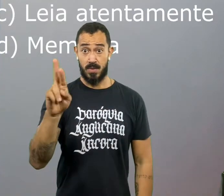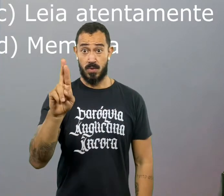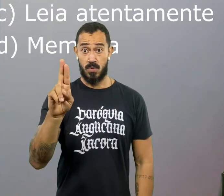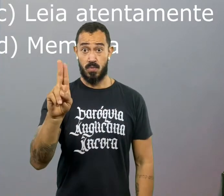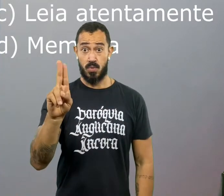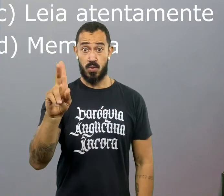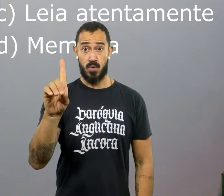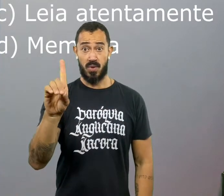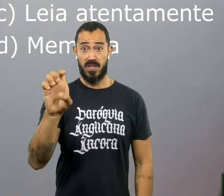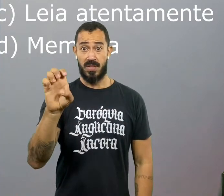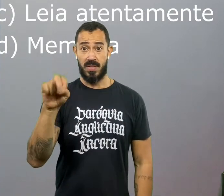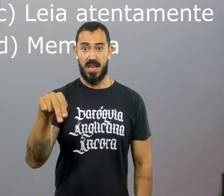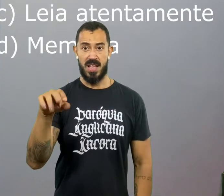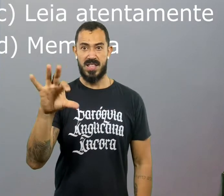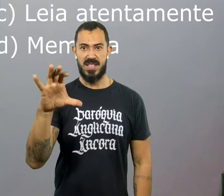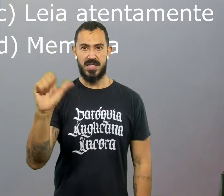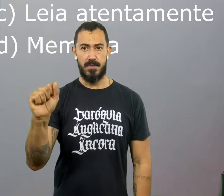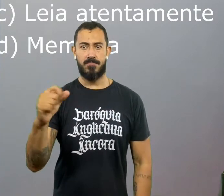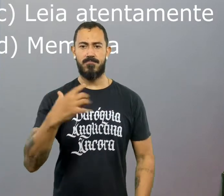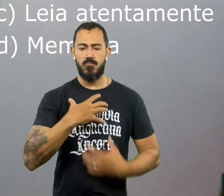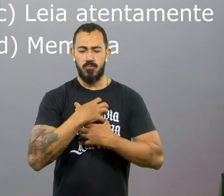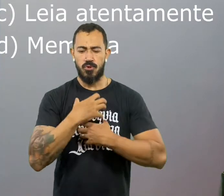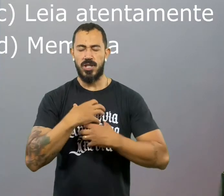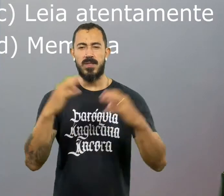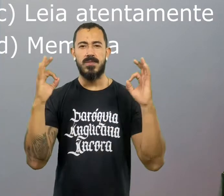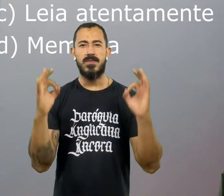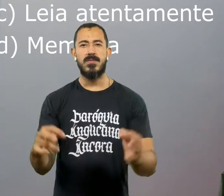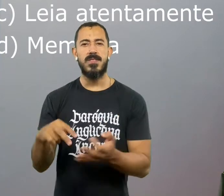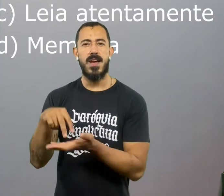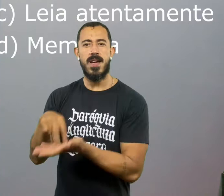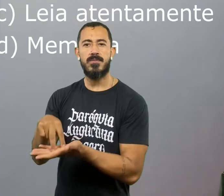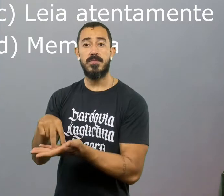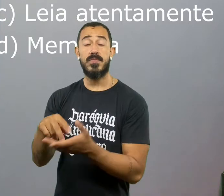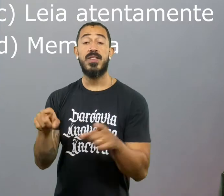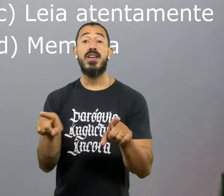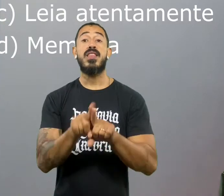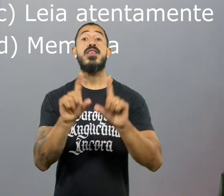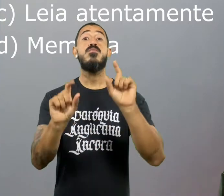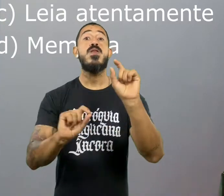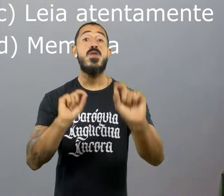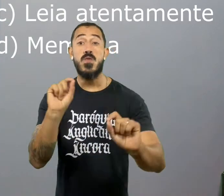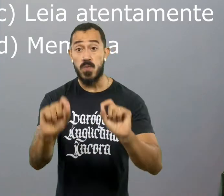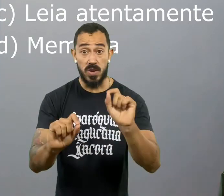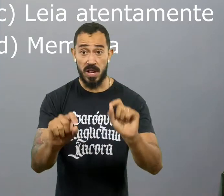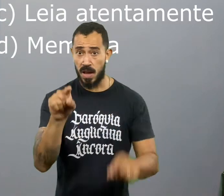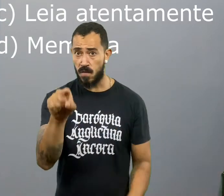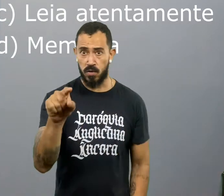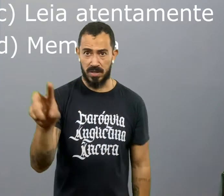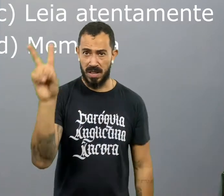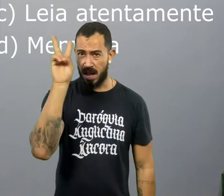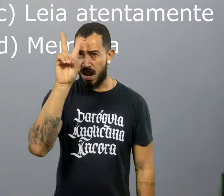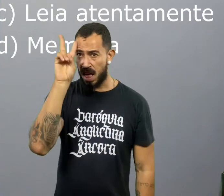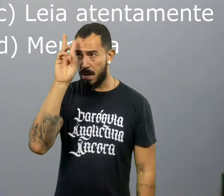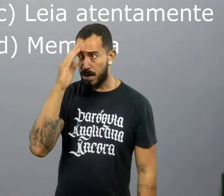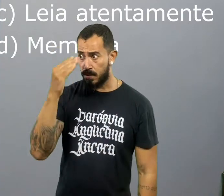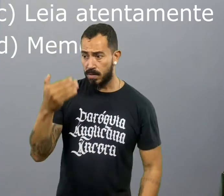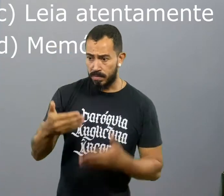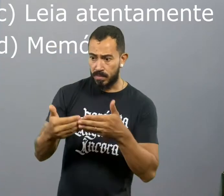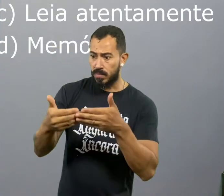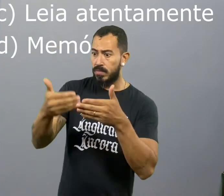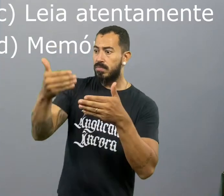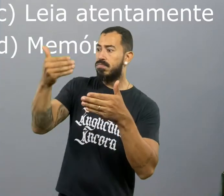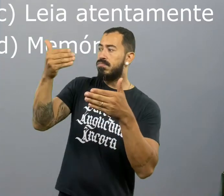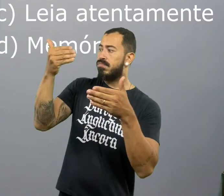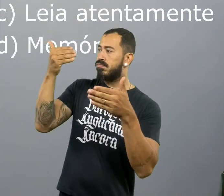com certeza é devedora da memória. Você precisa olhar pro seu passado pra poder se investigar. Não é possível